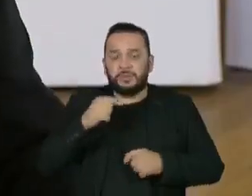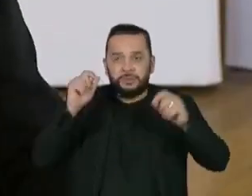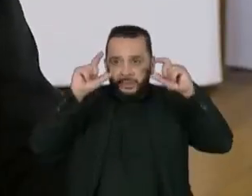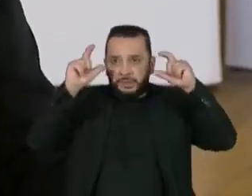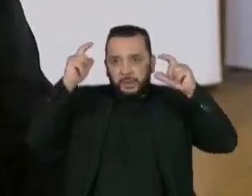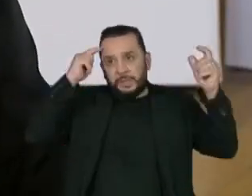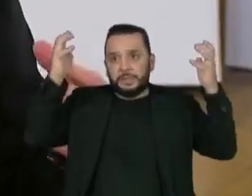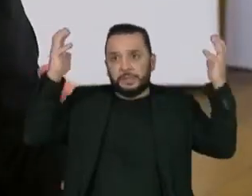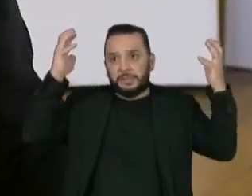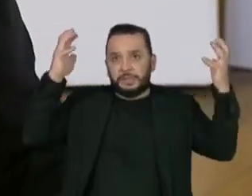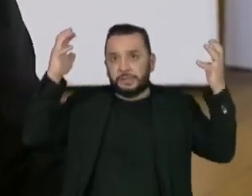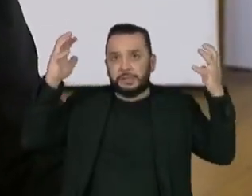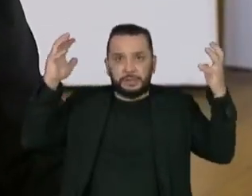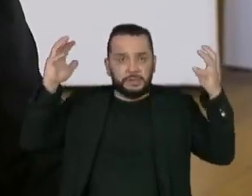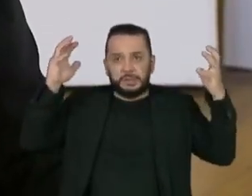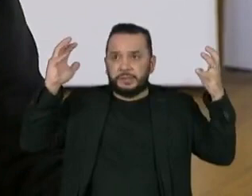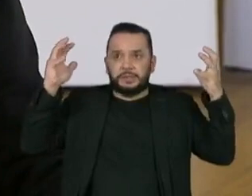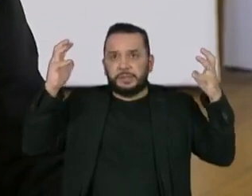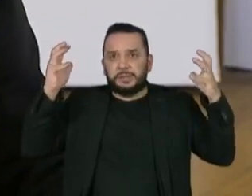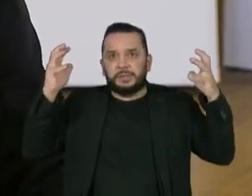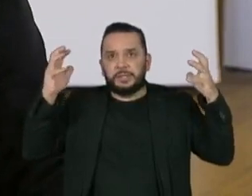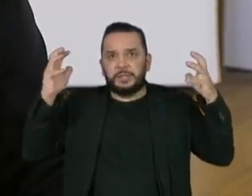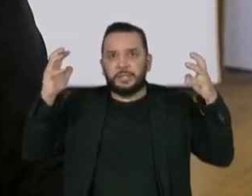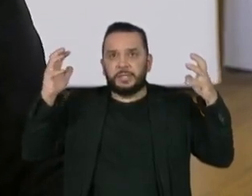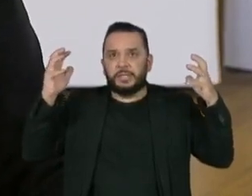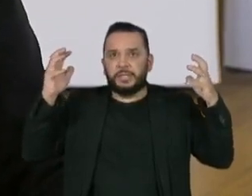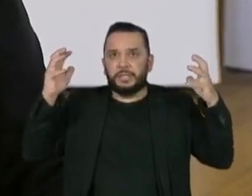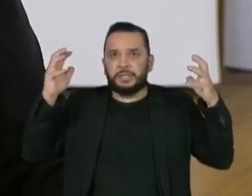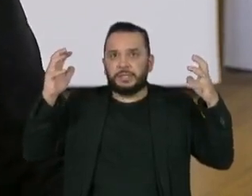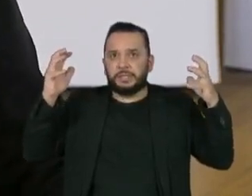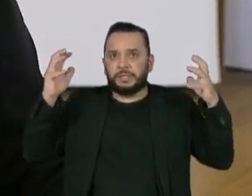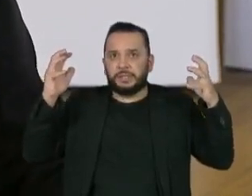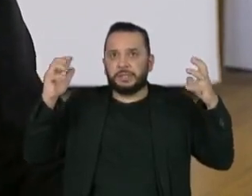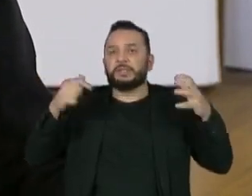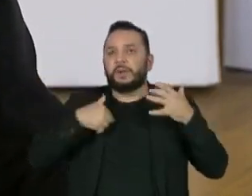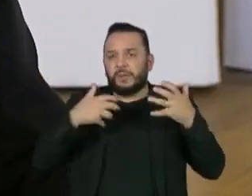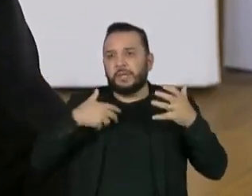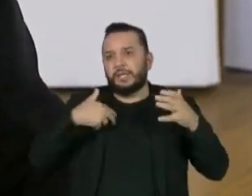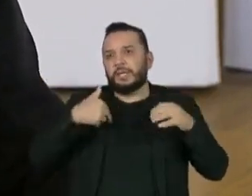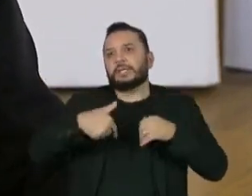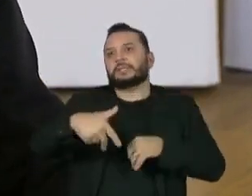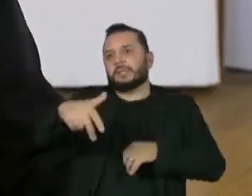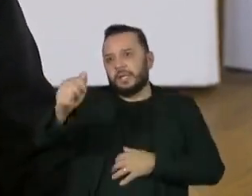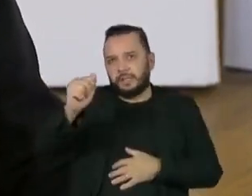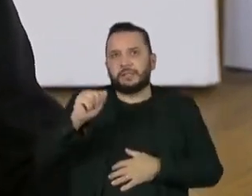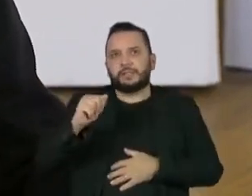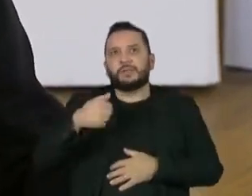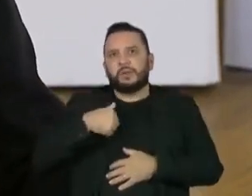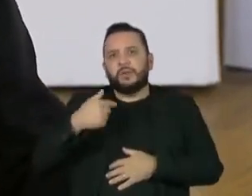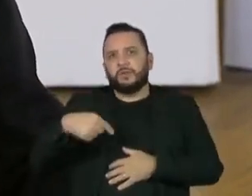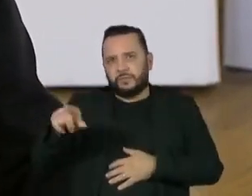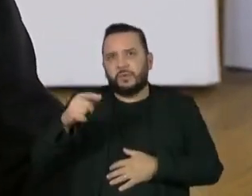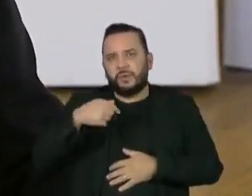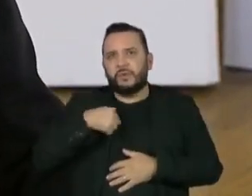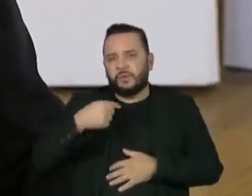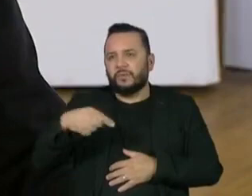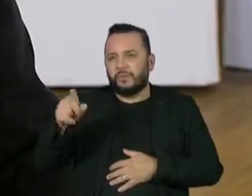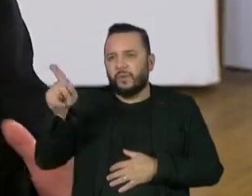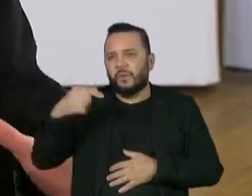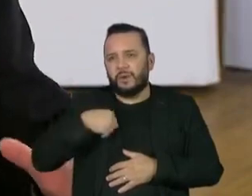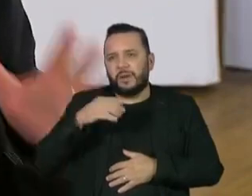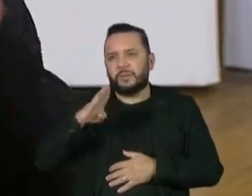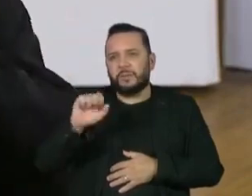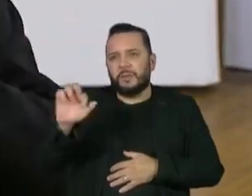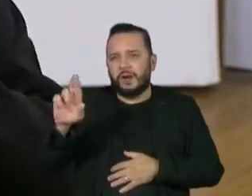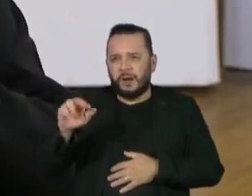a minha cabeça estava tão agitada com aquilo, que eu queria sair. Para ir lá, eu falei, pô, eu vou entrar no Caverna do Clube, cara.